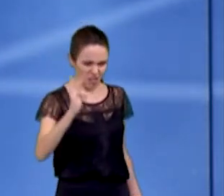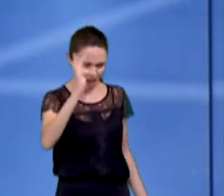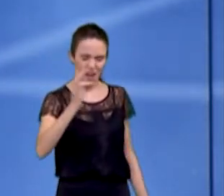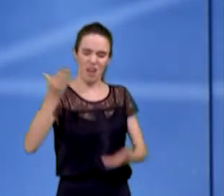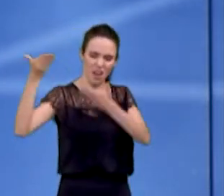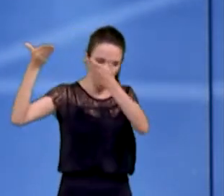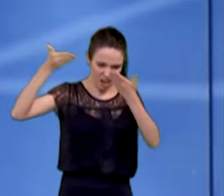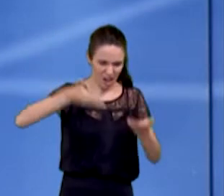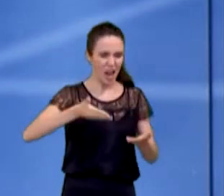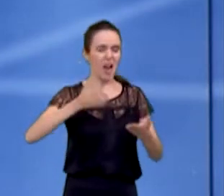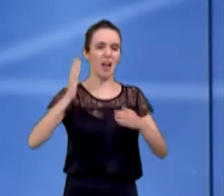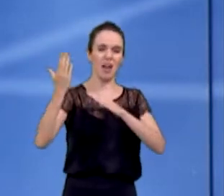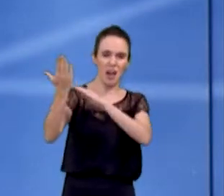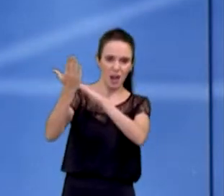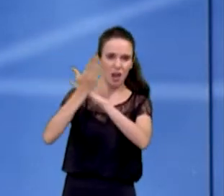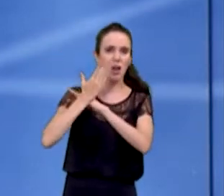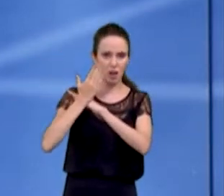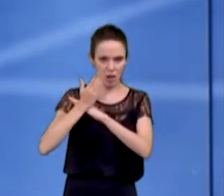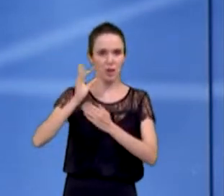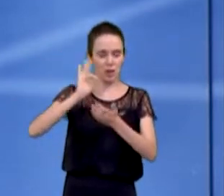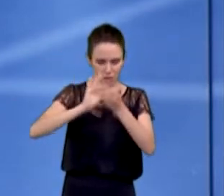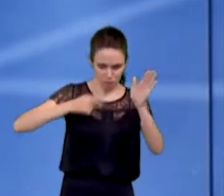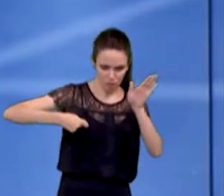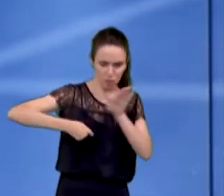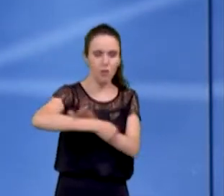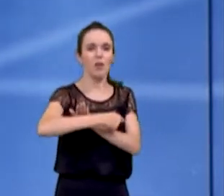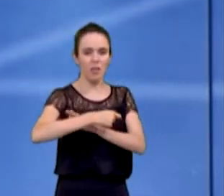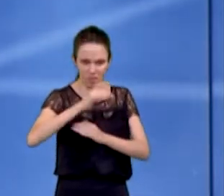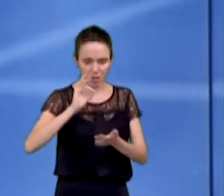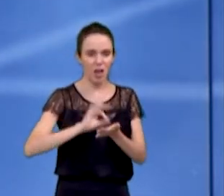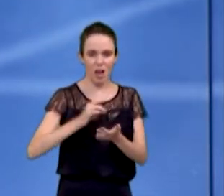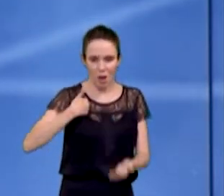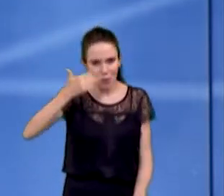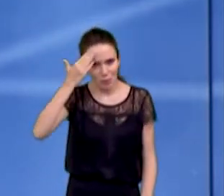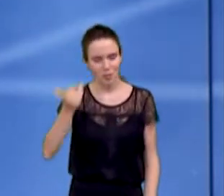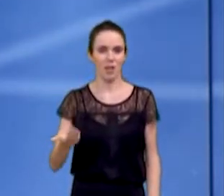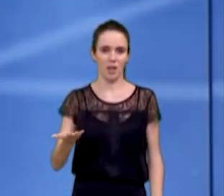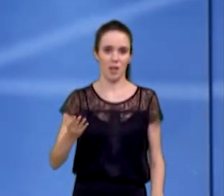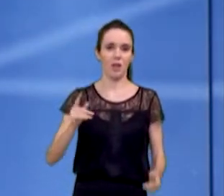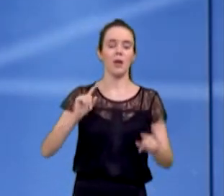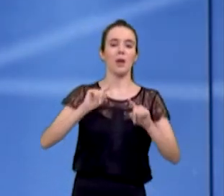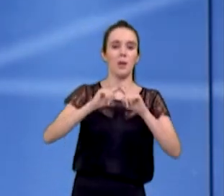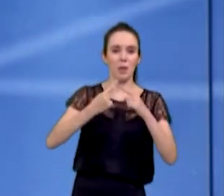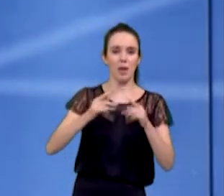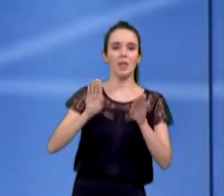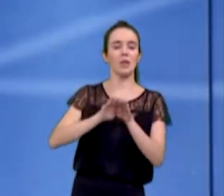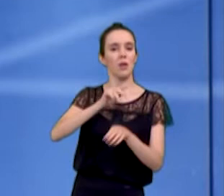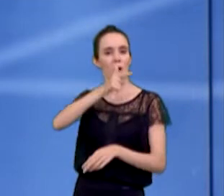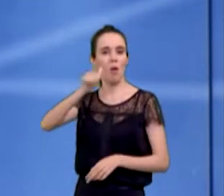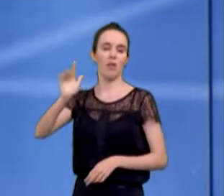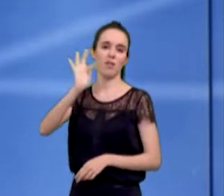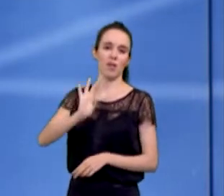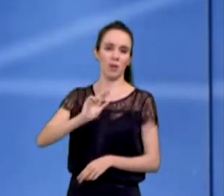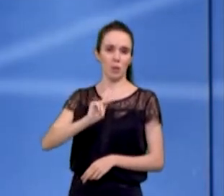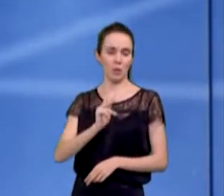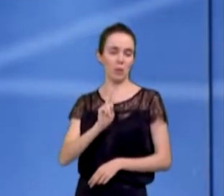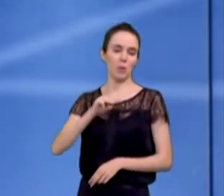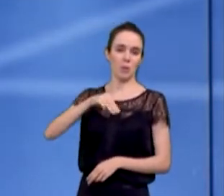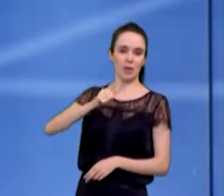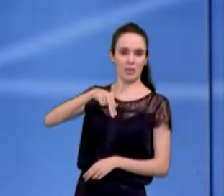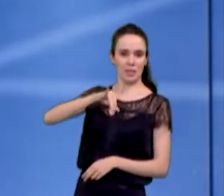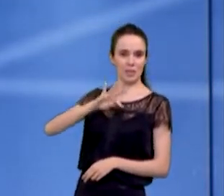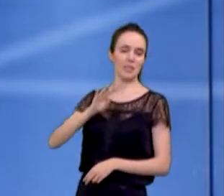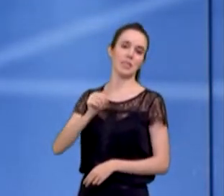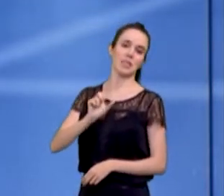licitada e realmente fez o investimento para colocar nisso. A mesma coisa, a Humanitas. A Humanitas veio para cá, só que aí tem